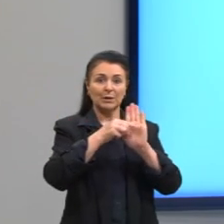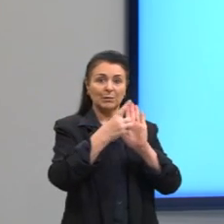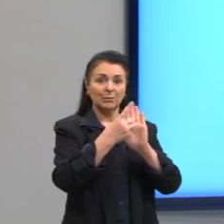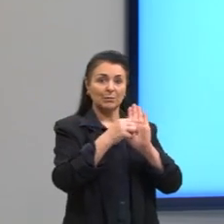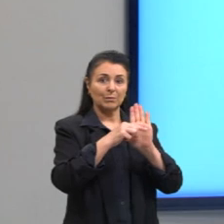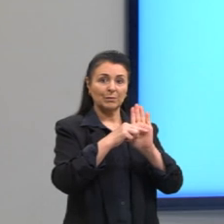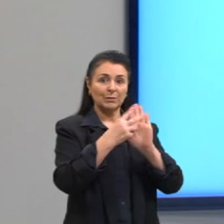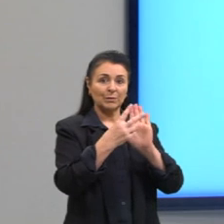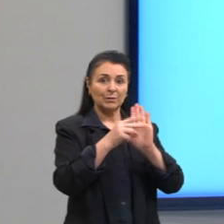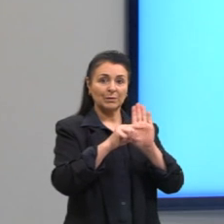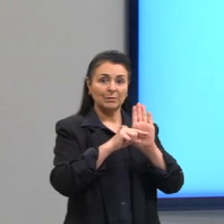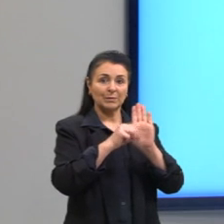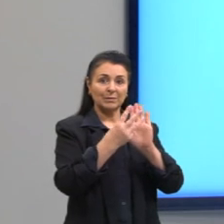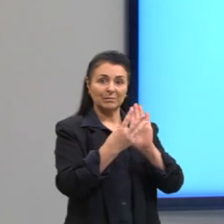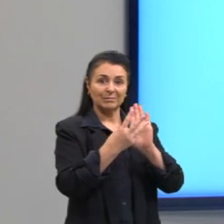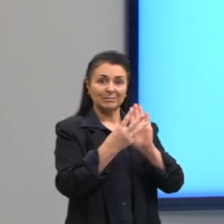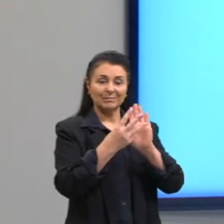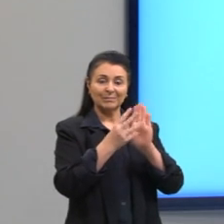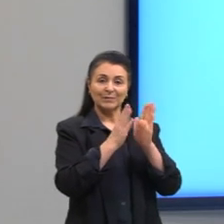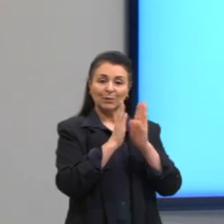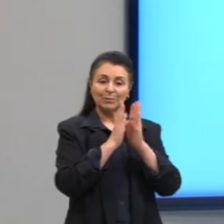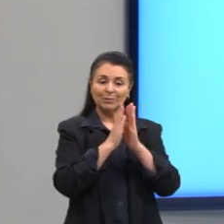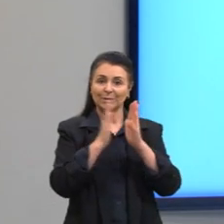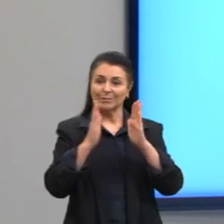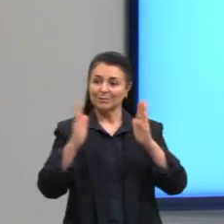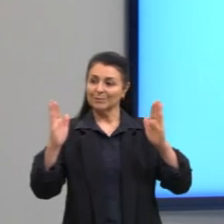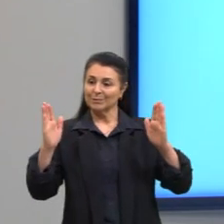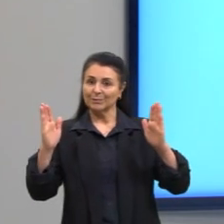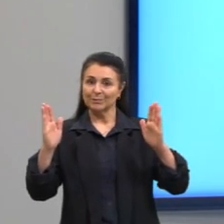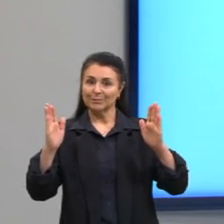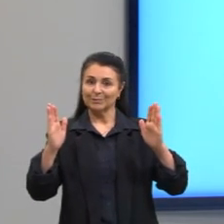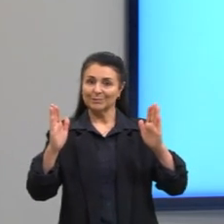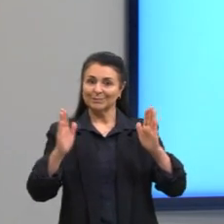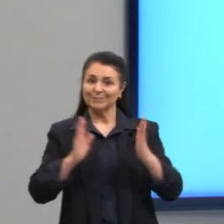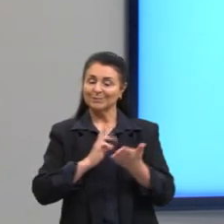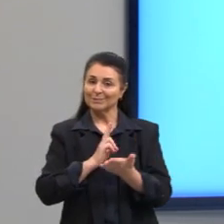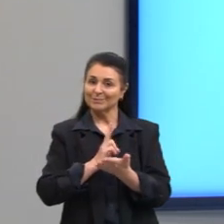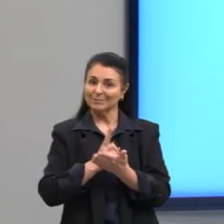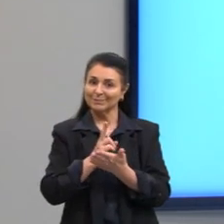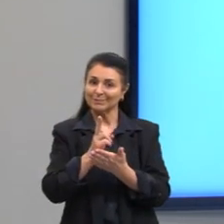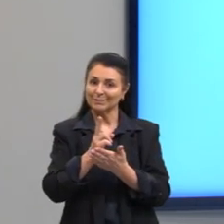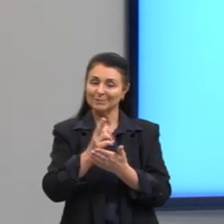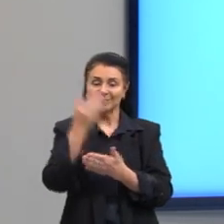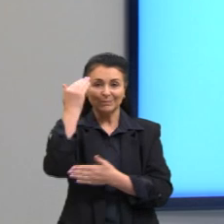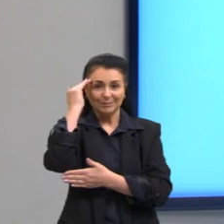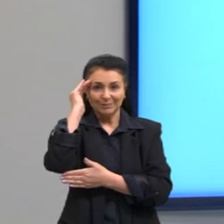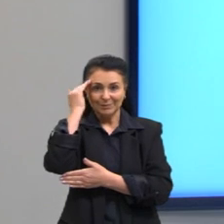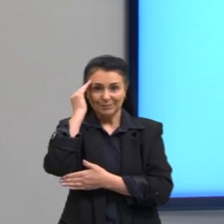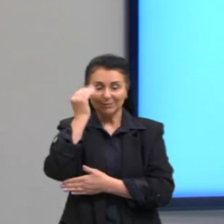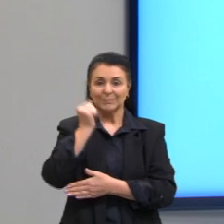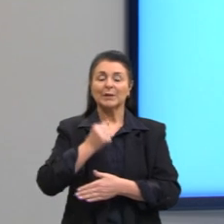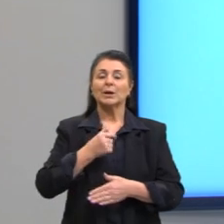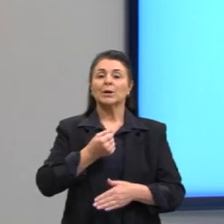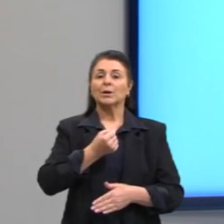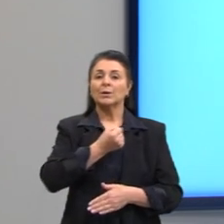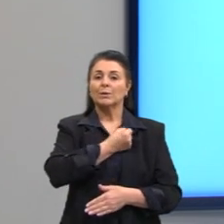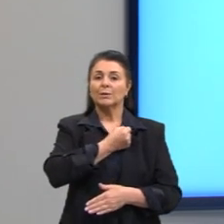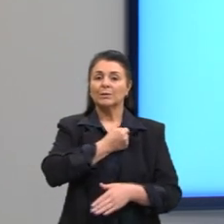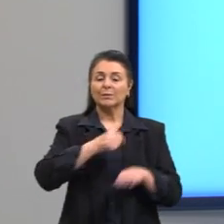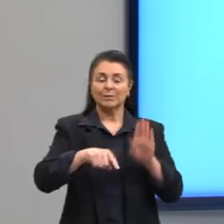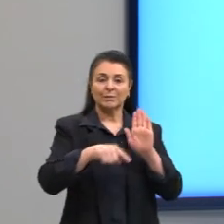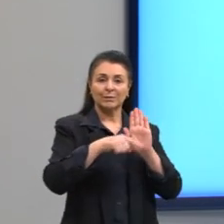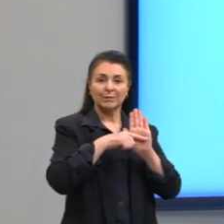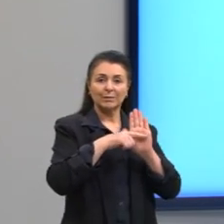3, e assim sucessivamente, correto? Então, para entender os números negativos, tem que compreender